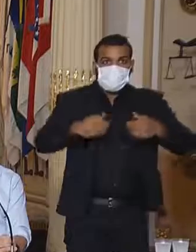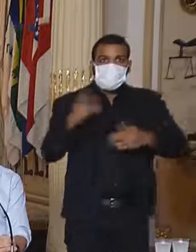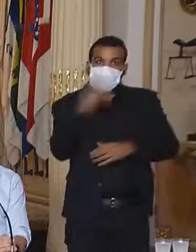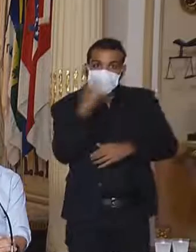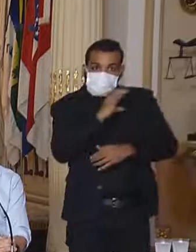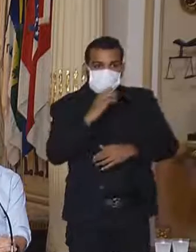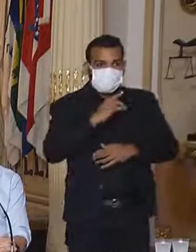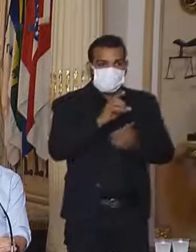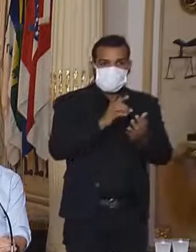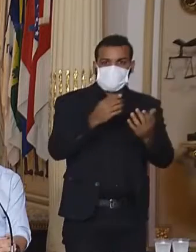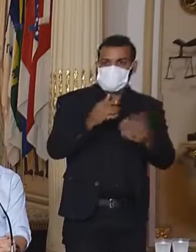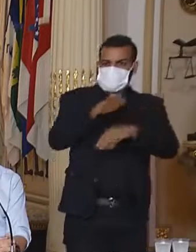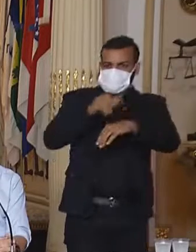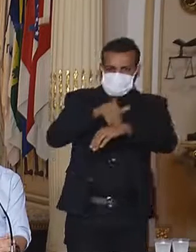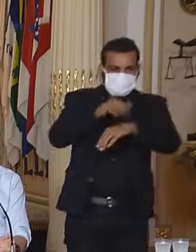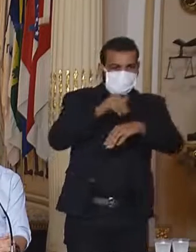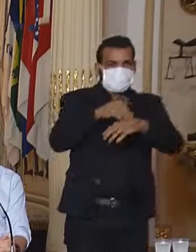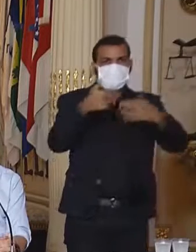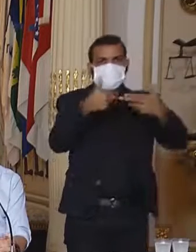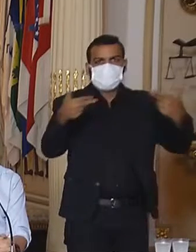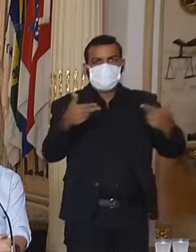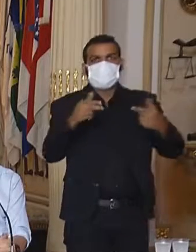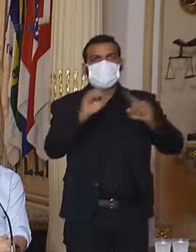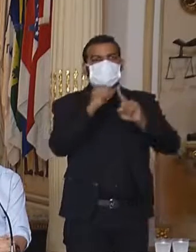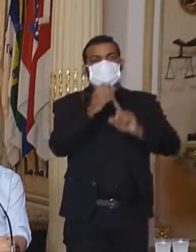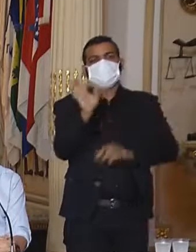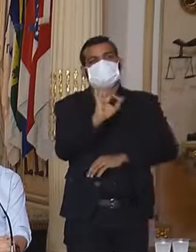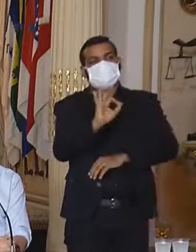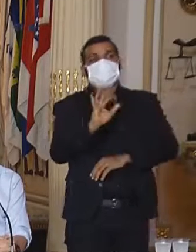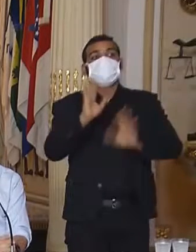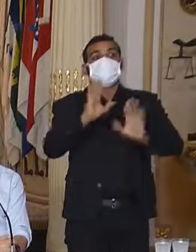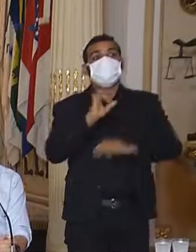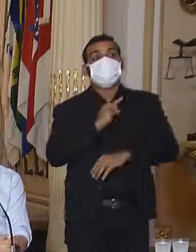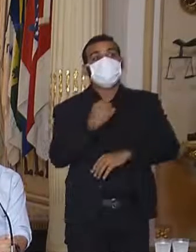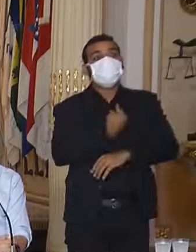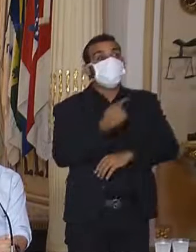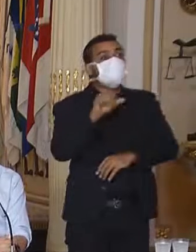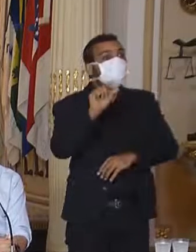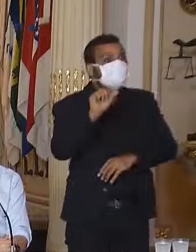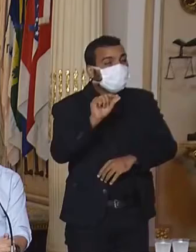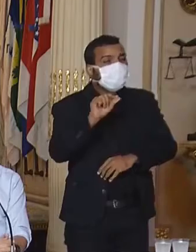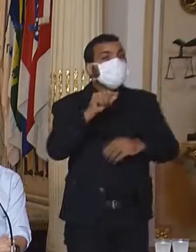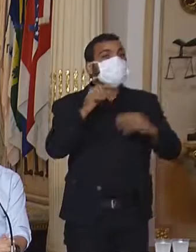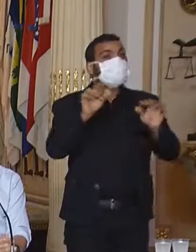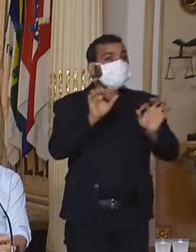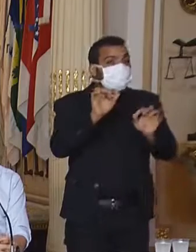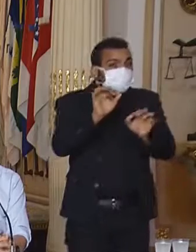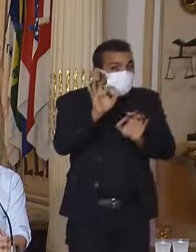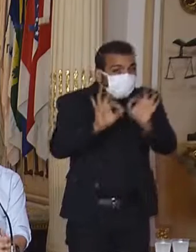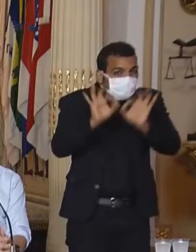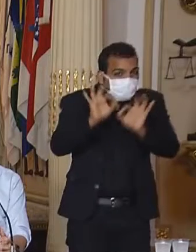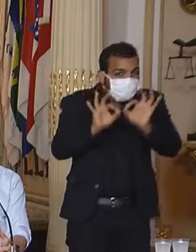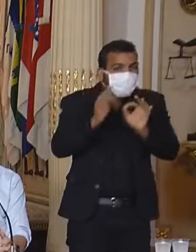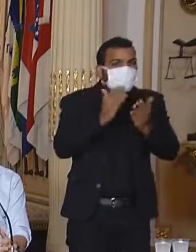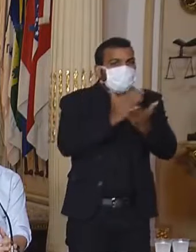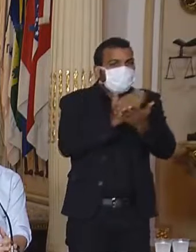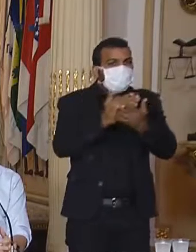dispensa, através de convocação de organização social. Então nós estamos fazendo com os trâmites